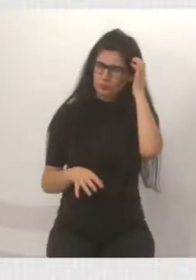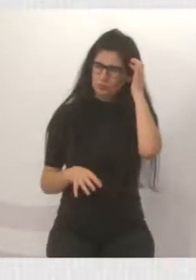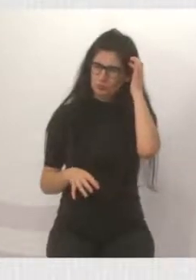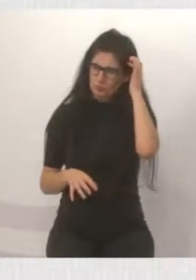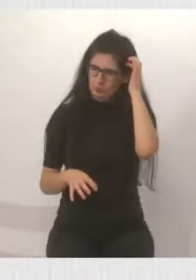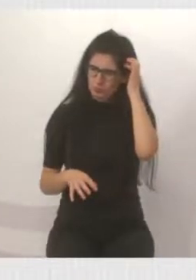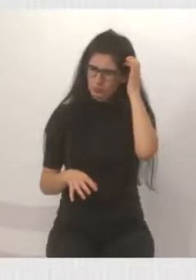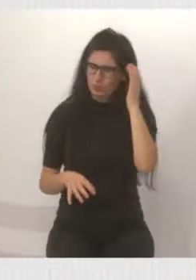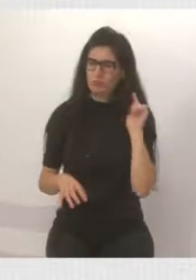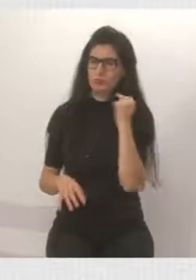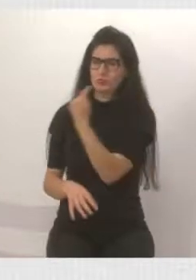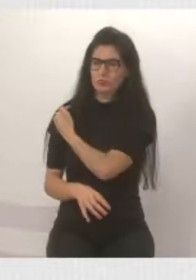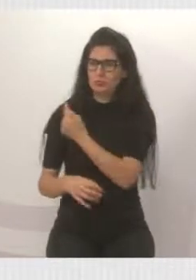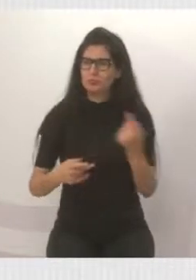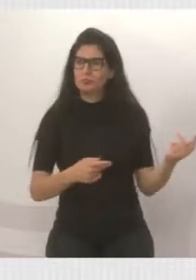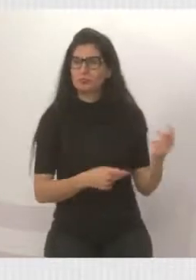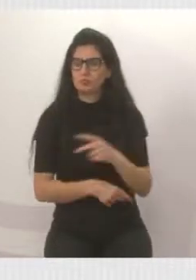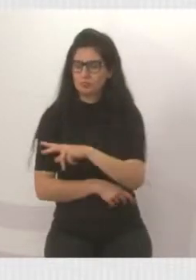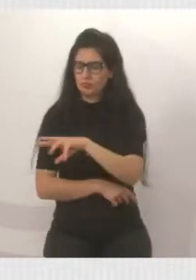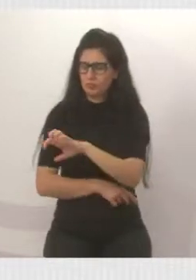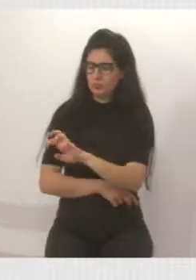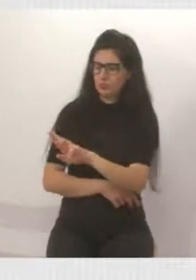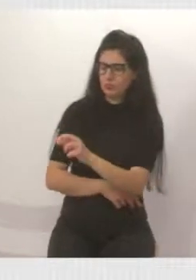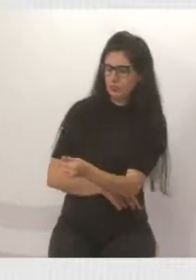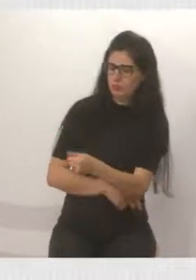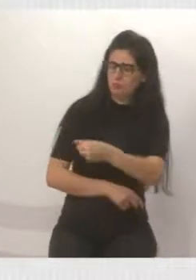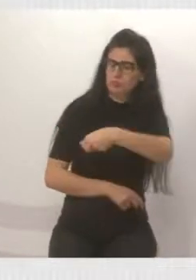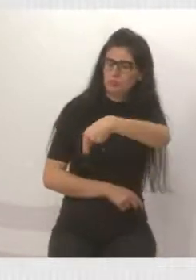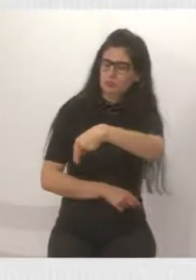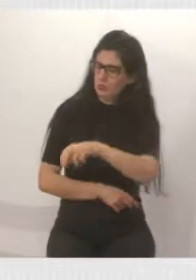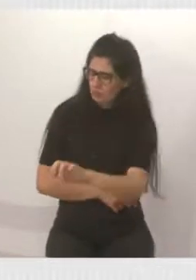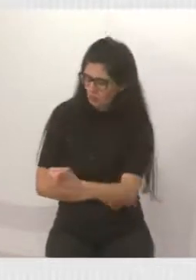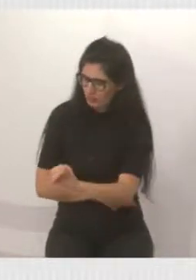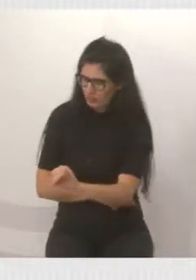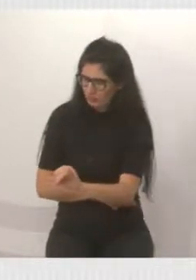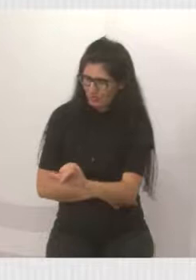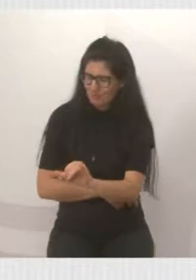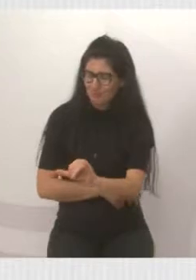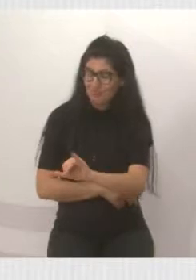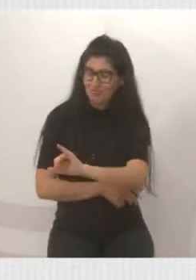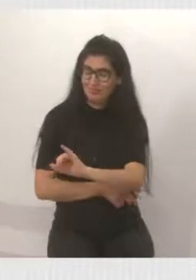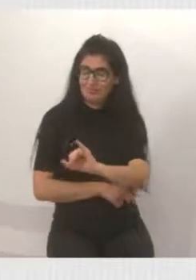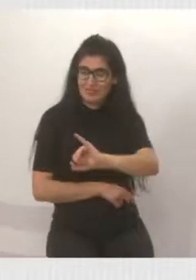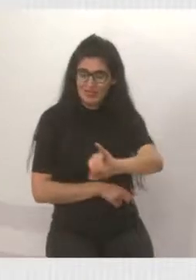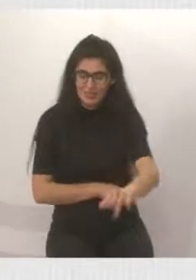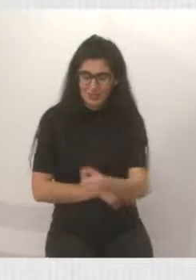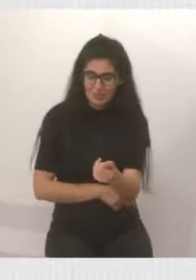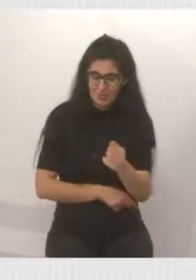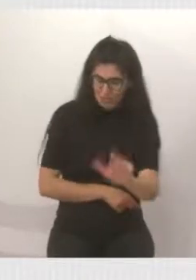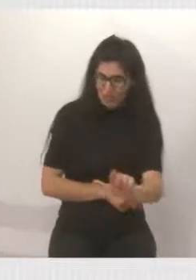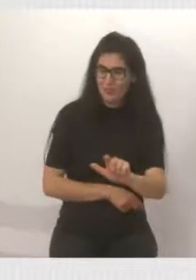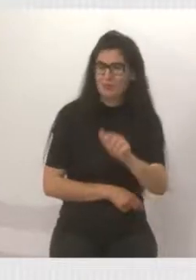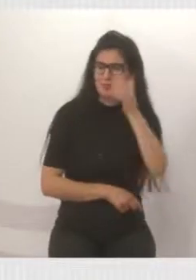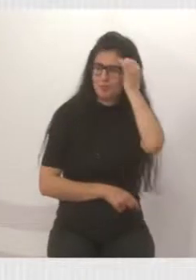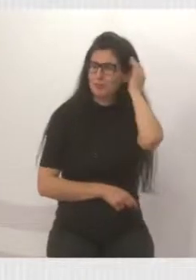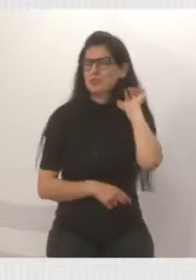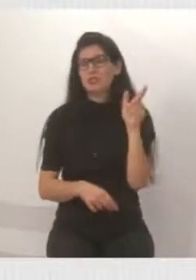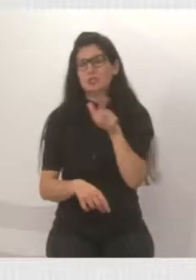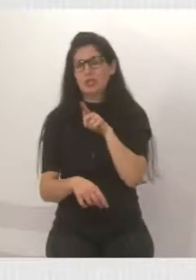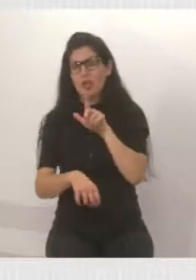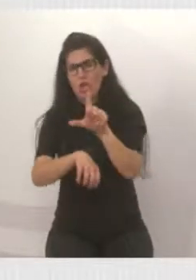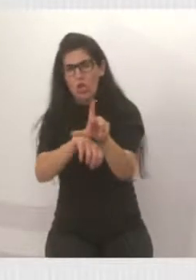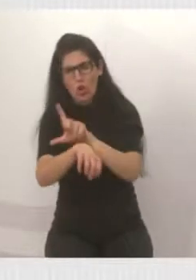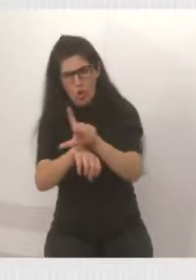Veranejal e aqui, todas essas áreas aqui irregulares daqui para lá. Então o que acontece? Tem vários comércios aqui,